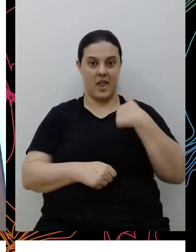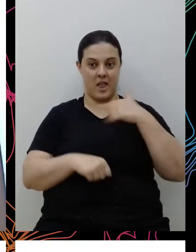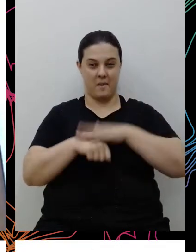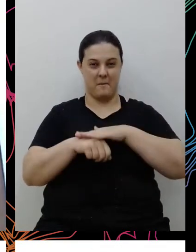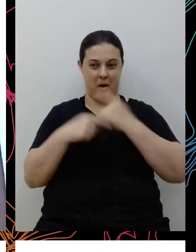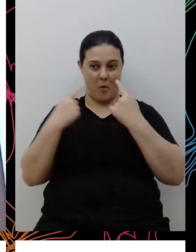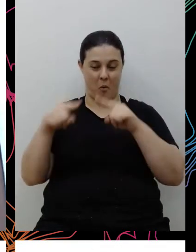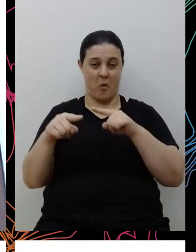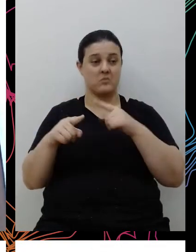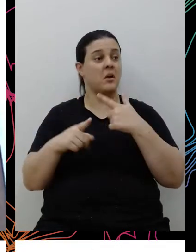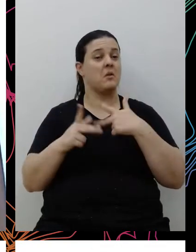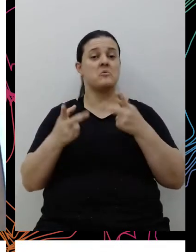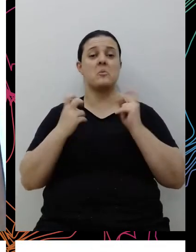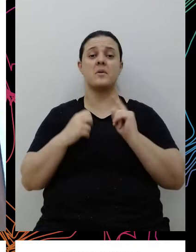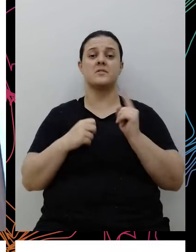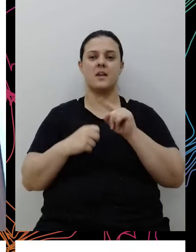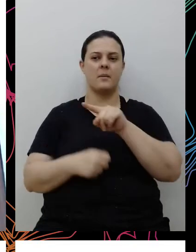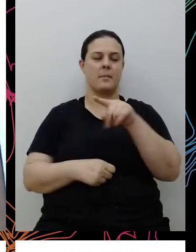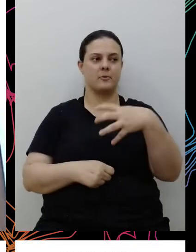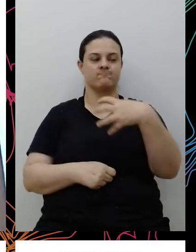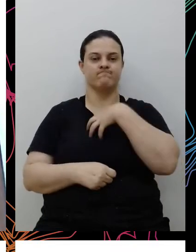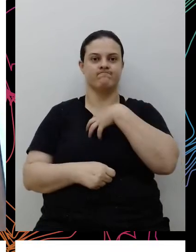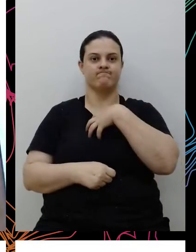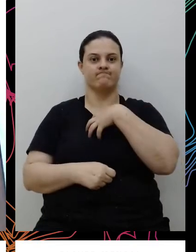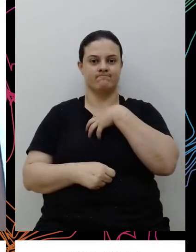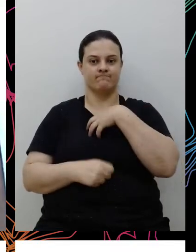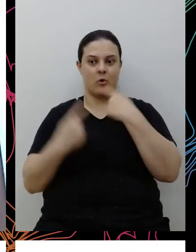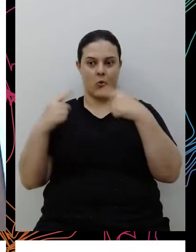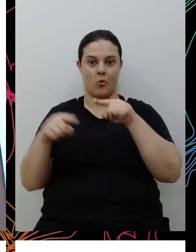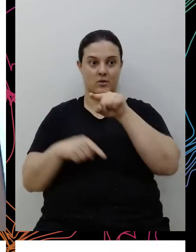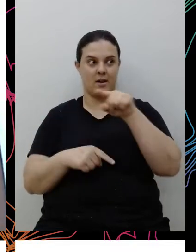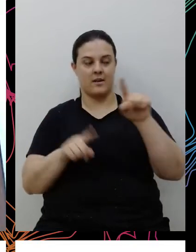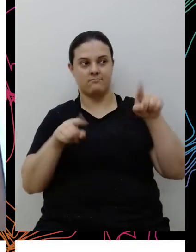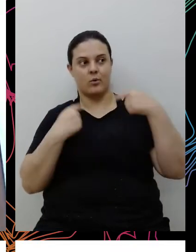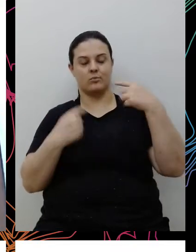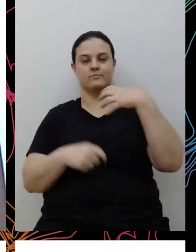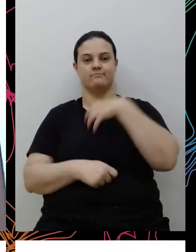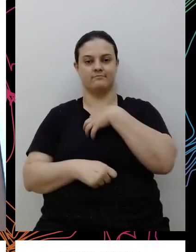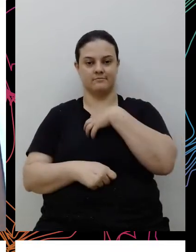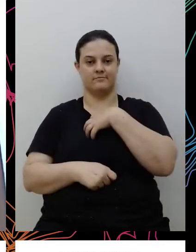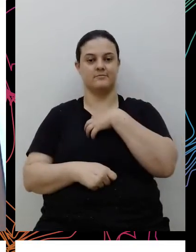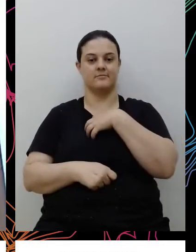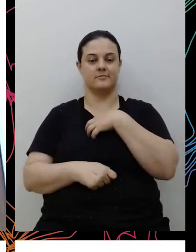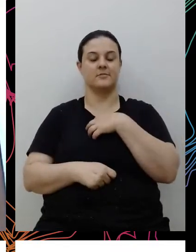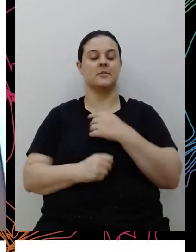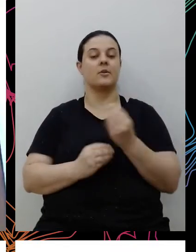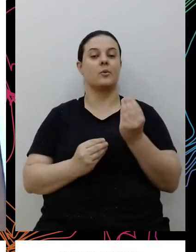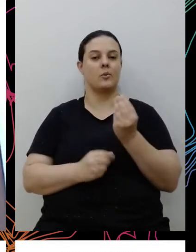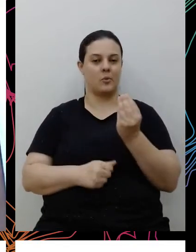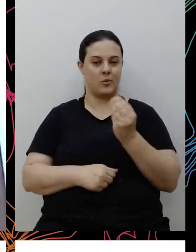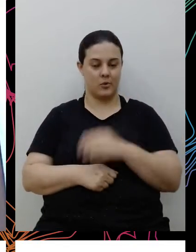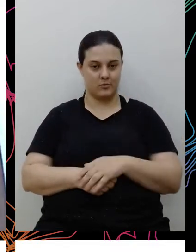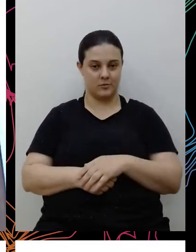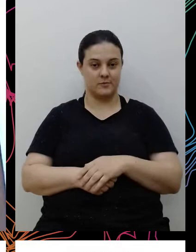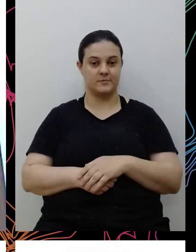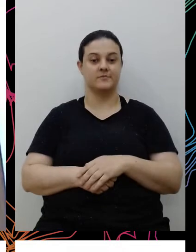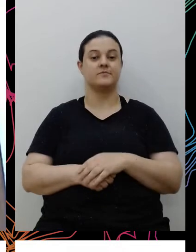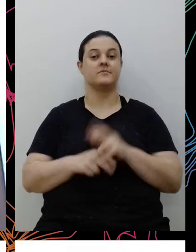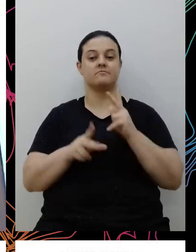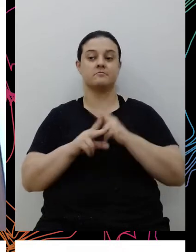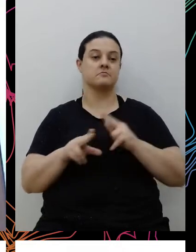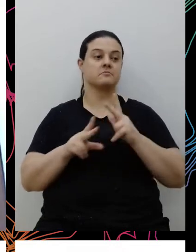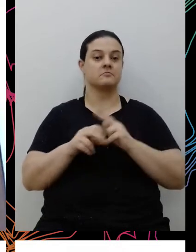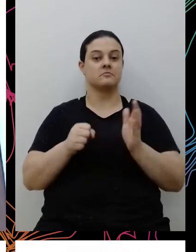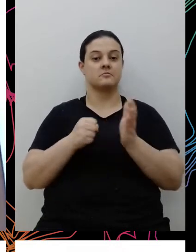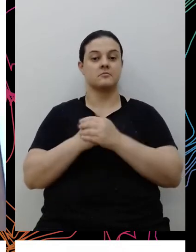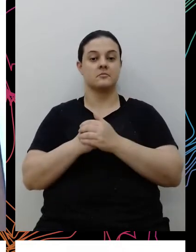ele é tão perverso e tão nocivo e violento quanto esse mais crachado, né? E que esse racismo velado, ele tá na não